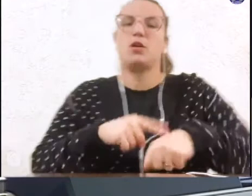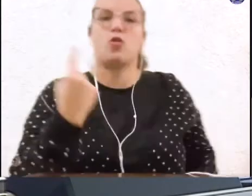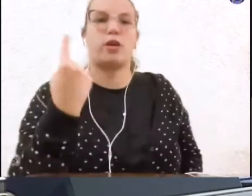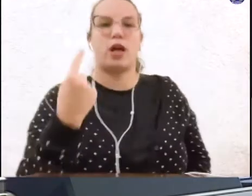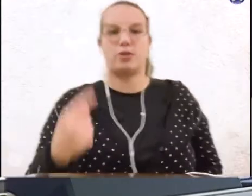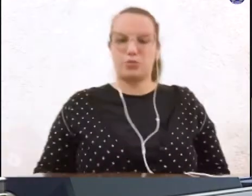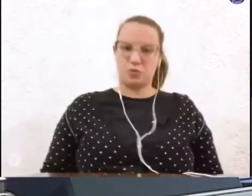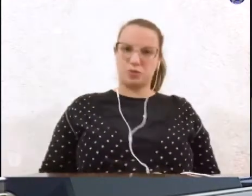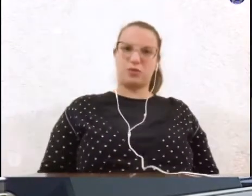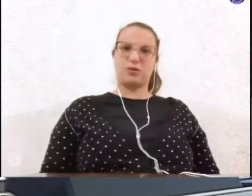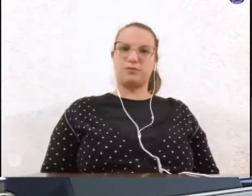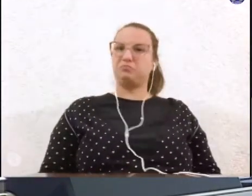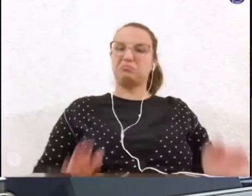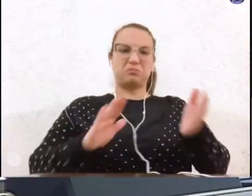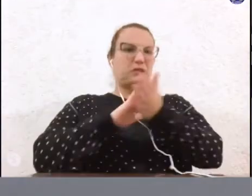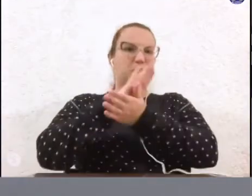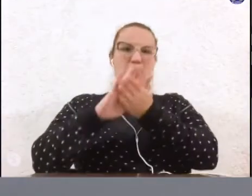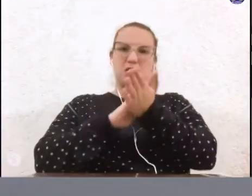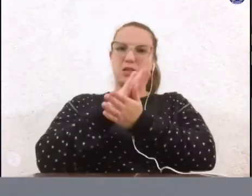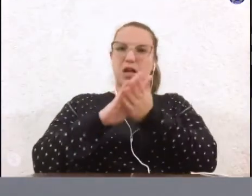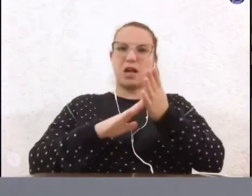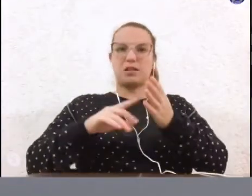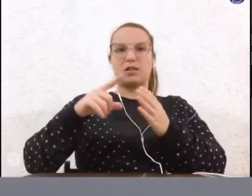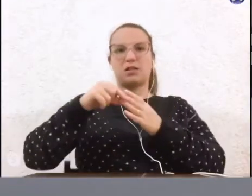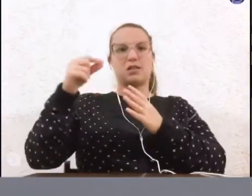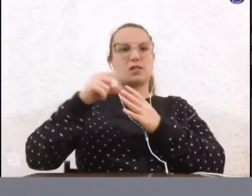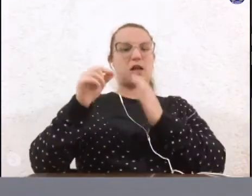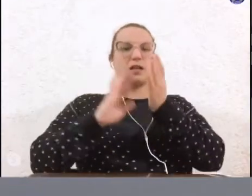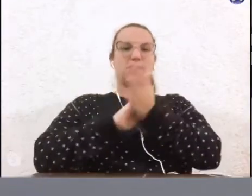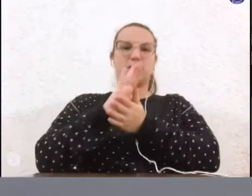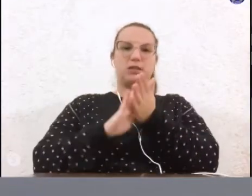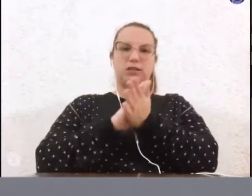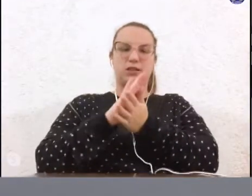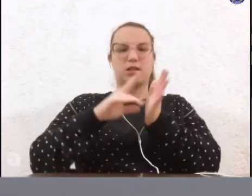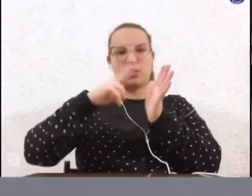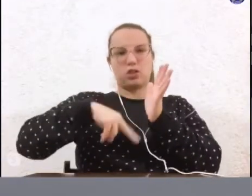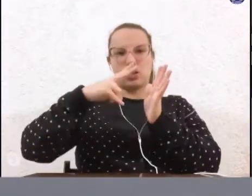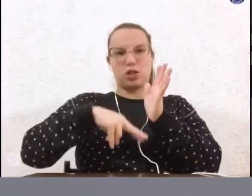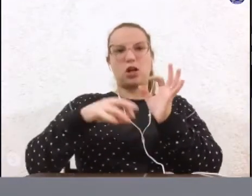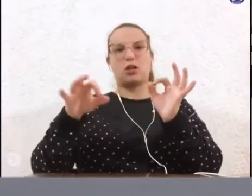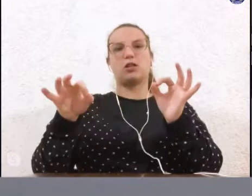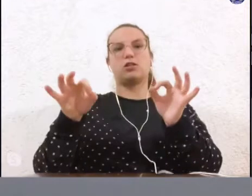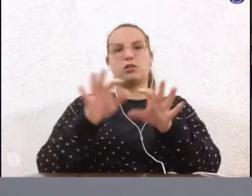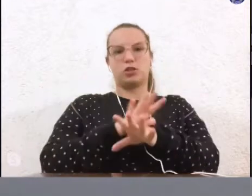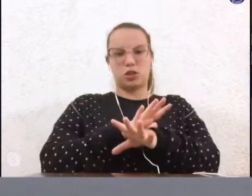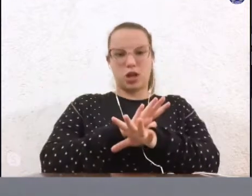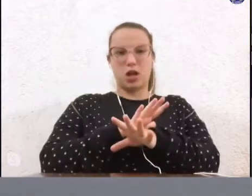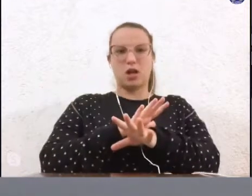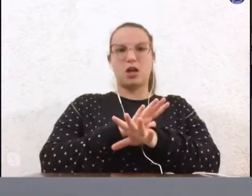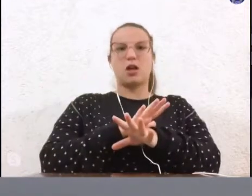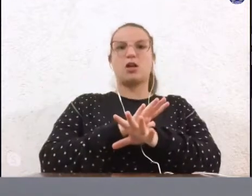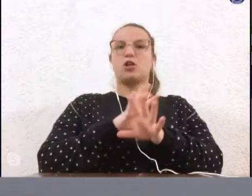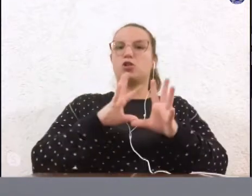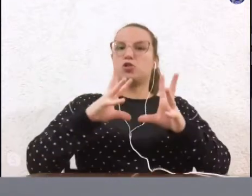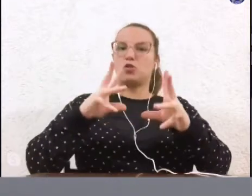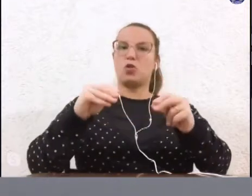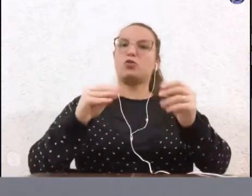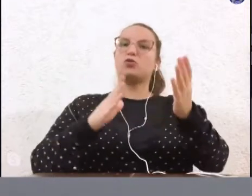Não havendo nenhum destaque dos requerimentos que a Bárbara esteja lida pela senhora secretária, estão todos aprovados.